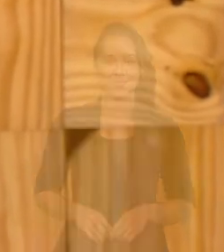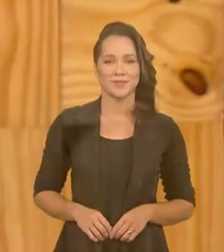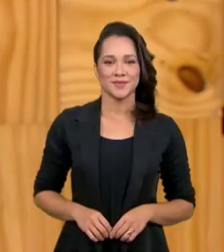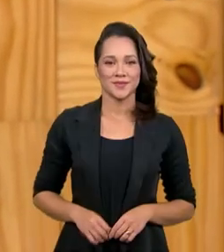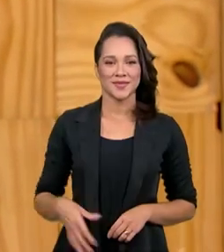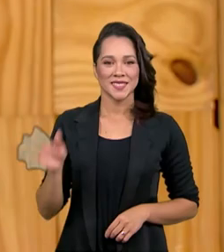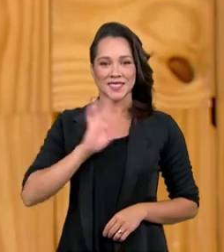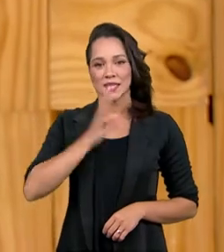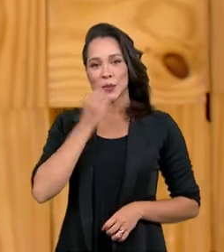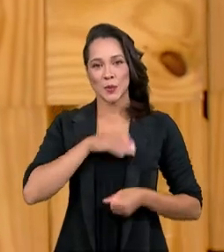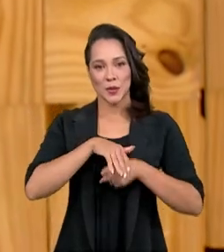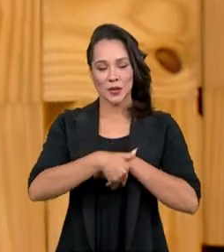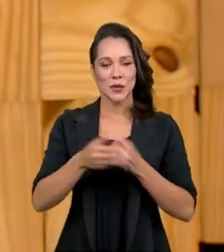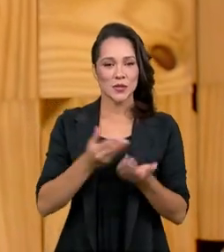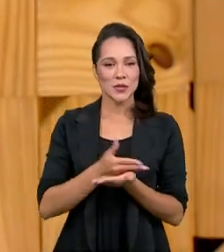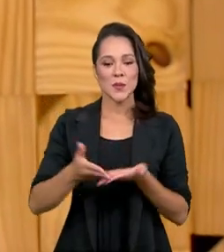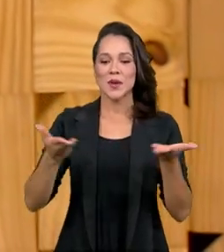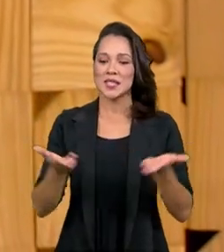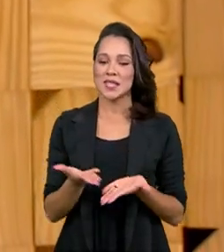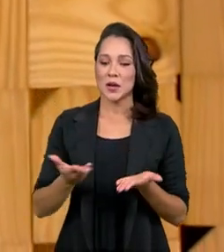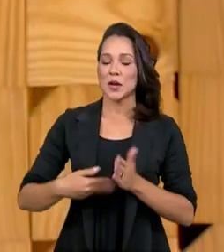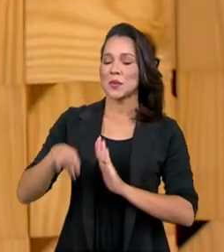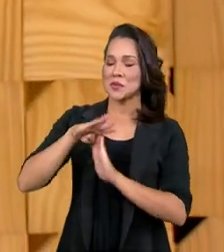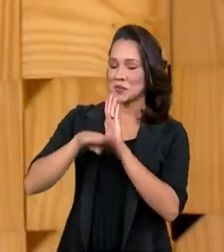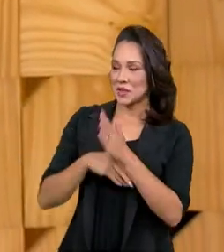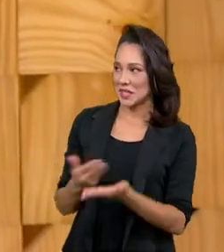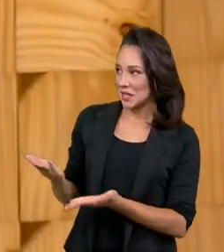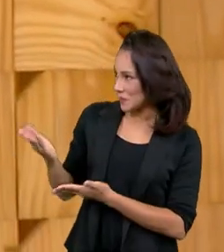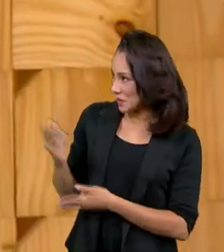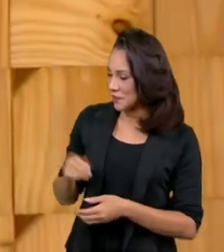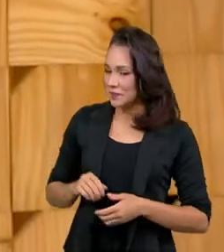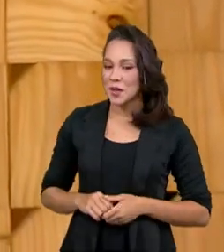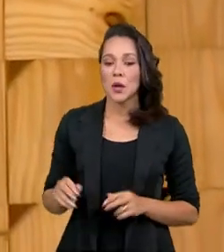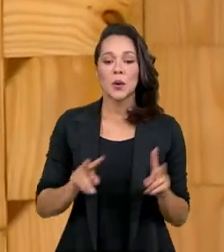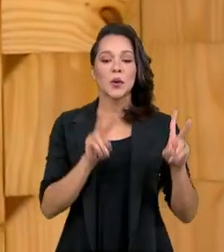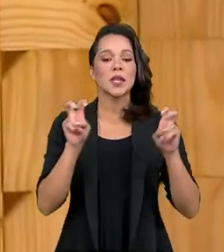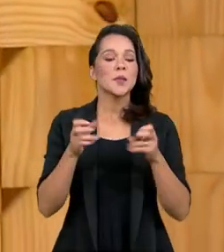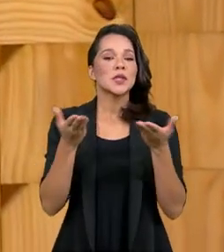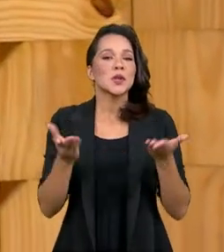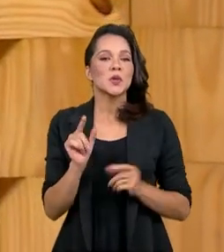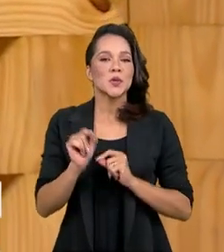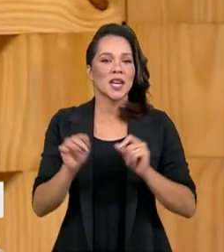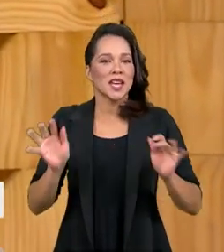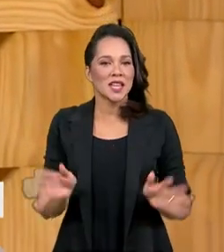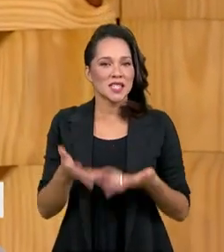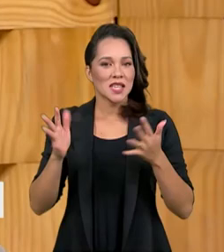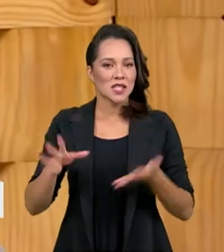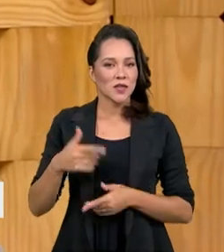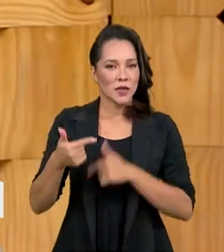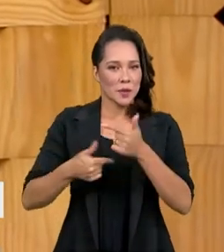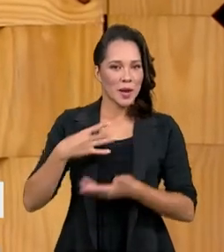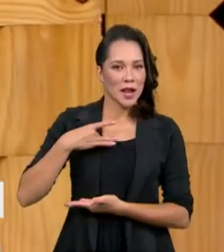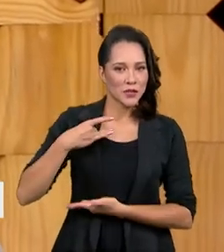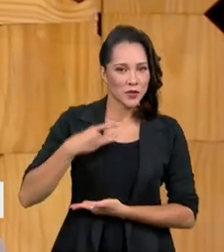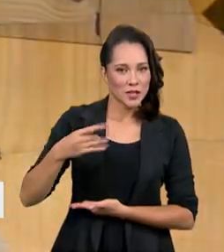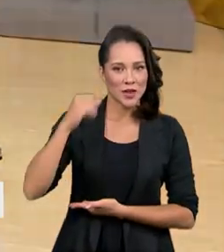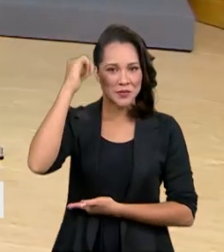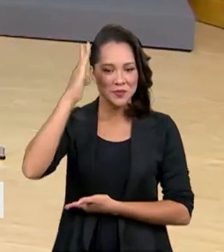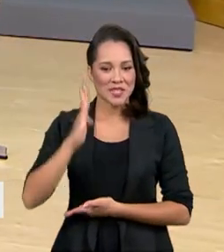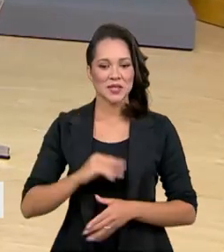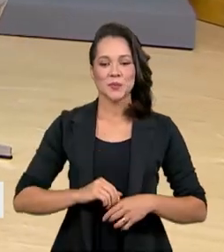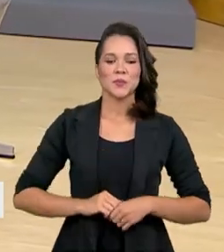Olá, boa noite. Começa agora mais um Brasil em Pauta. O tema de hoje é incentivo ao voluntariado no país.